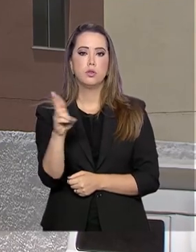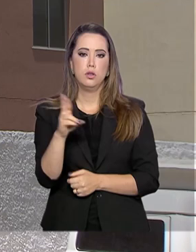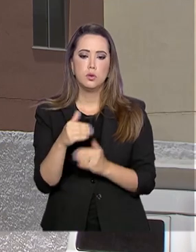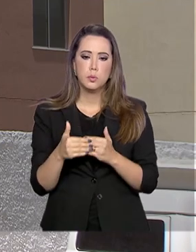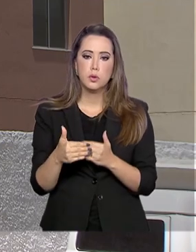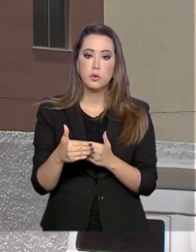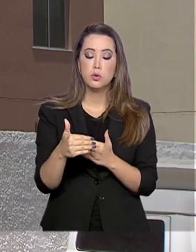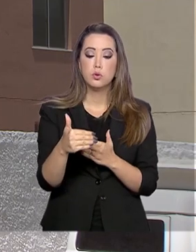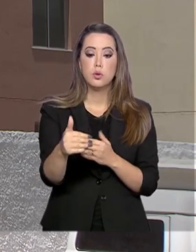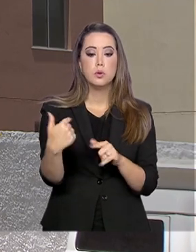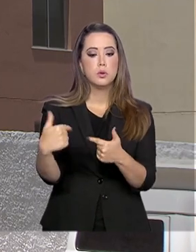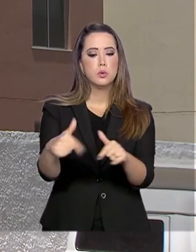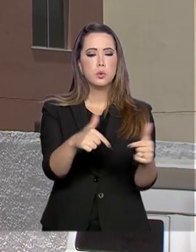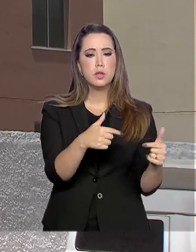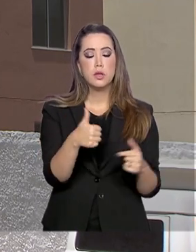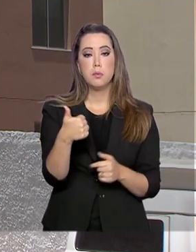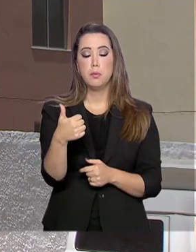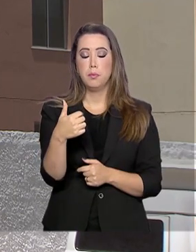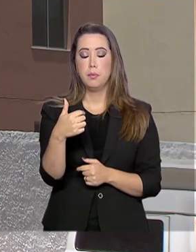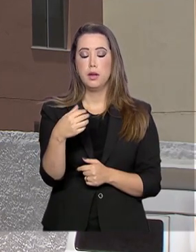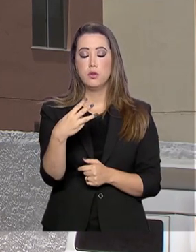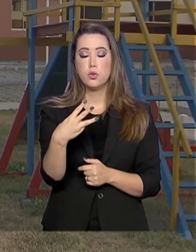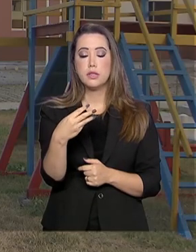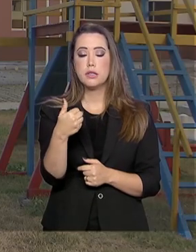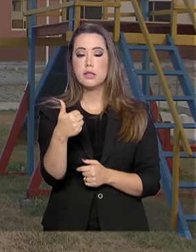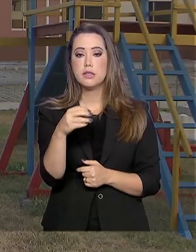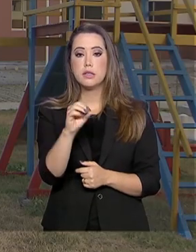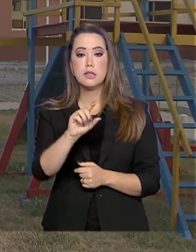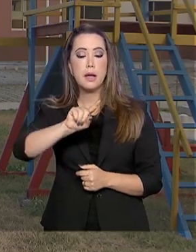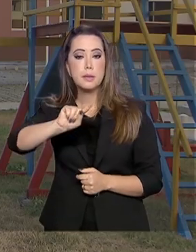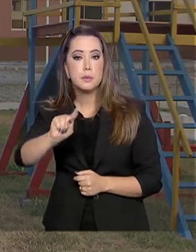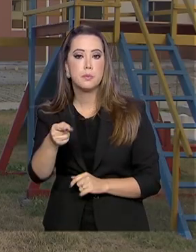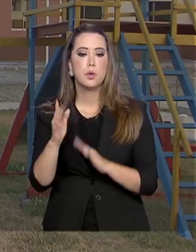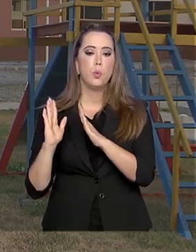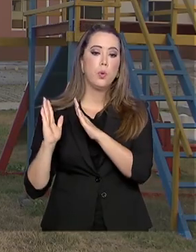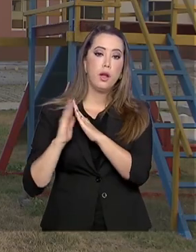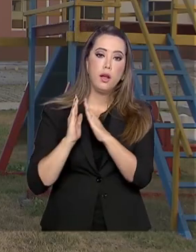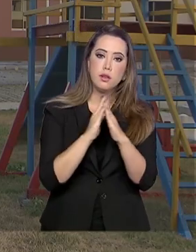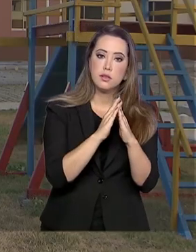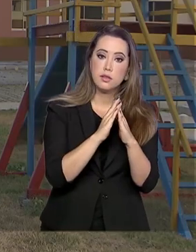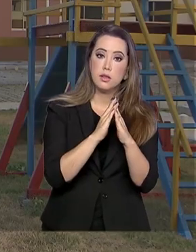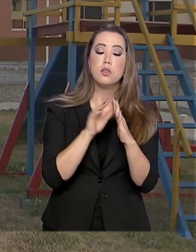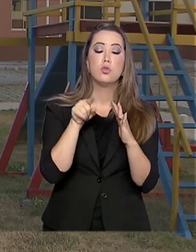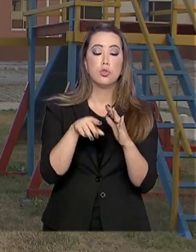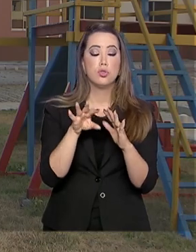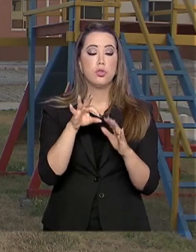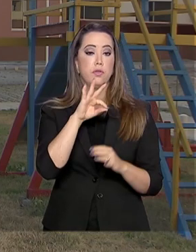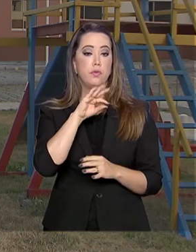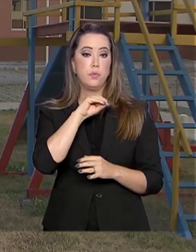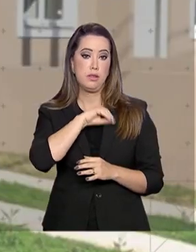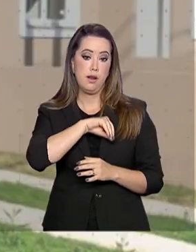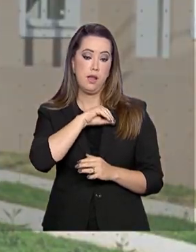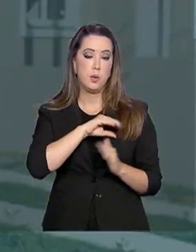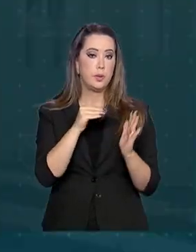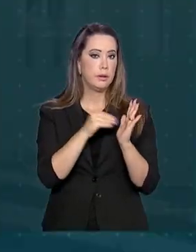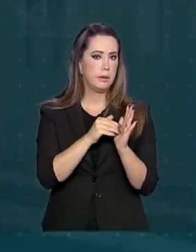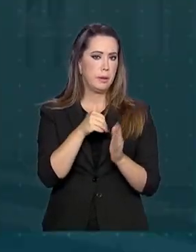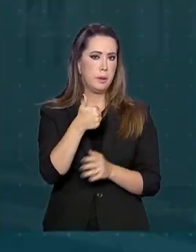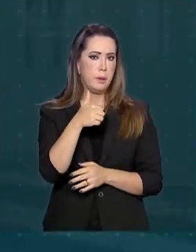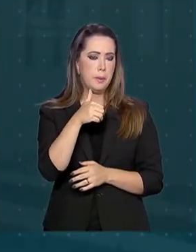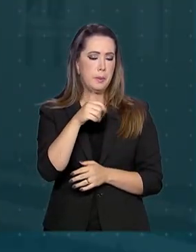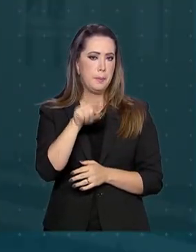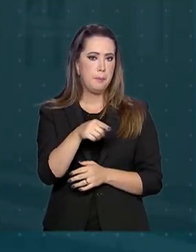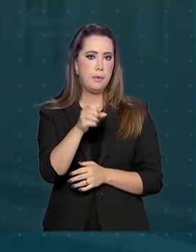continuidade às obras de 310 mil moradias destinadas a famílias que ganham até 1.800 reais. São